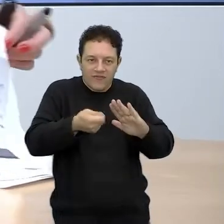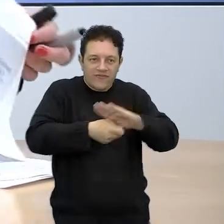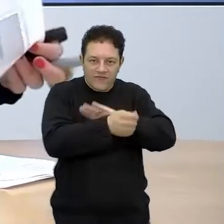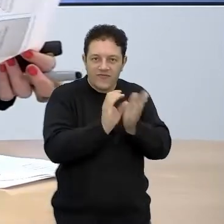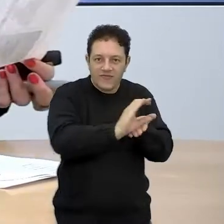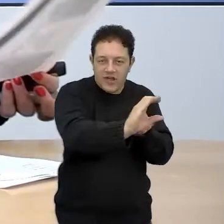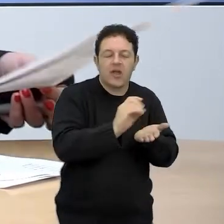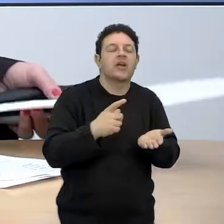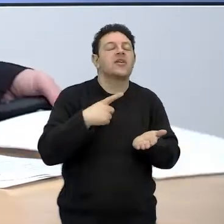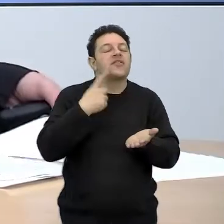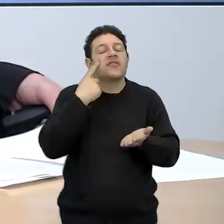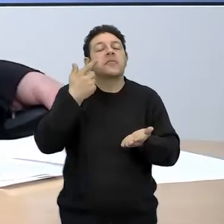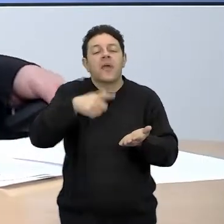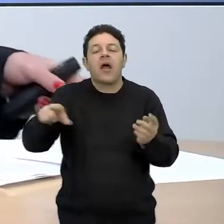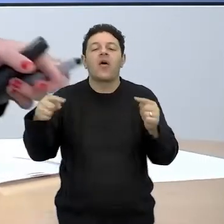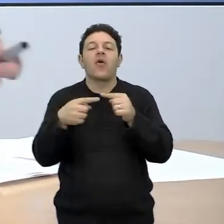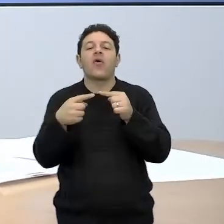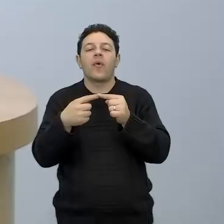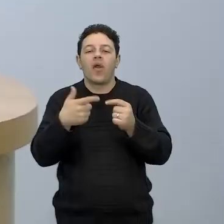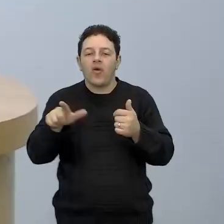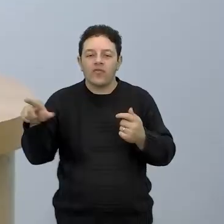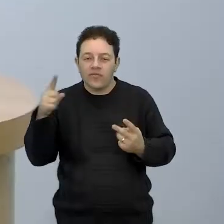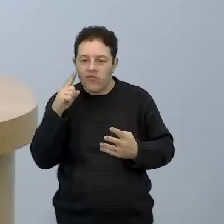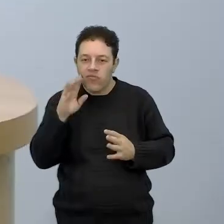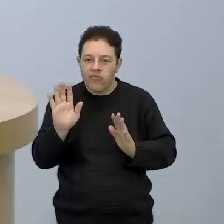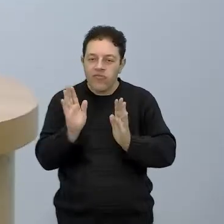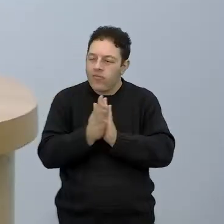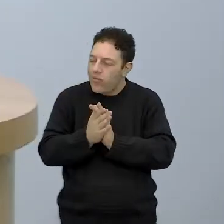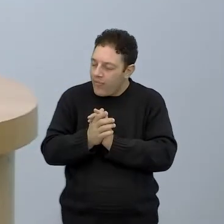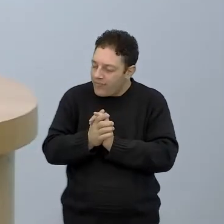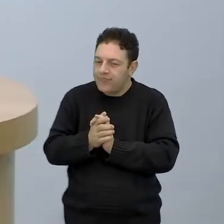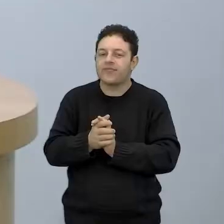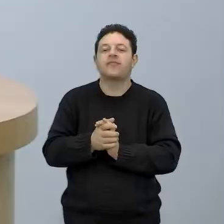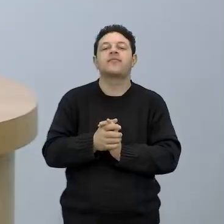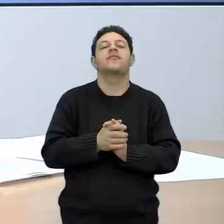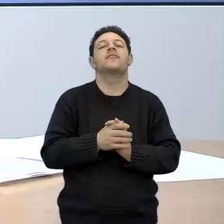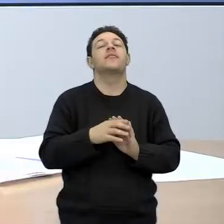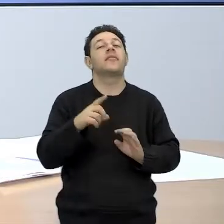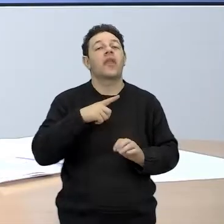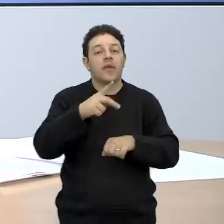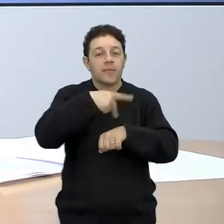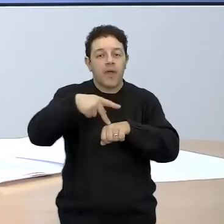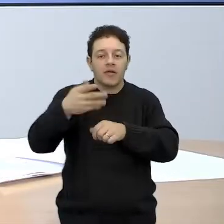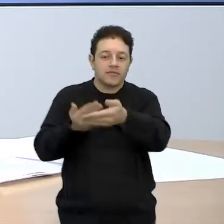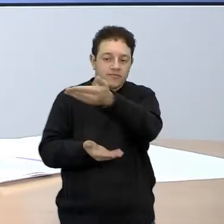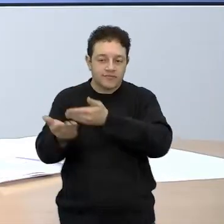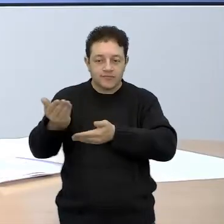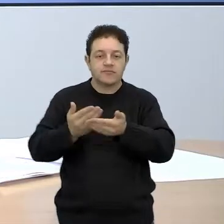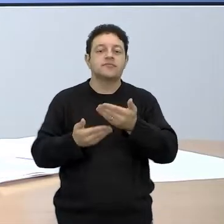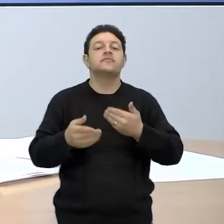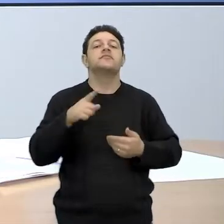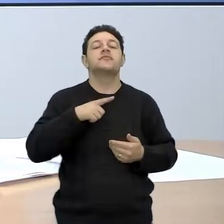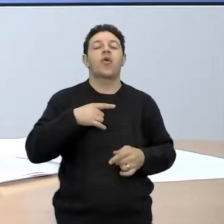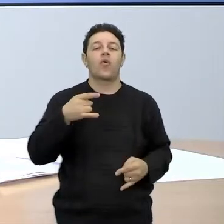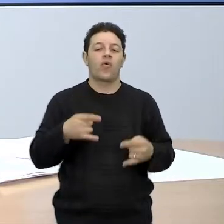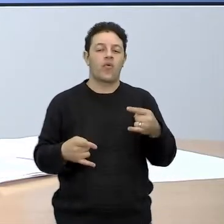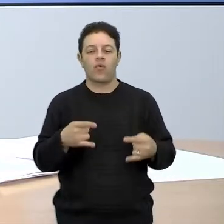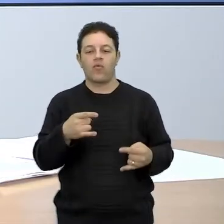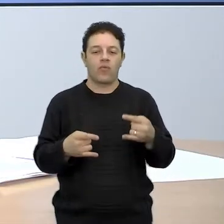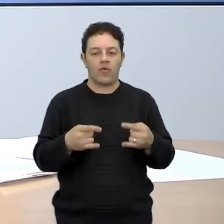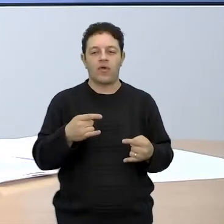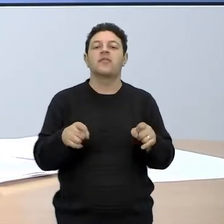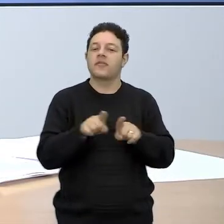renda variável, que eu já passamos nessas aulas. Tem o câmbio, tem os robôs agora hoje em dia, tem os robôs que são